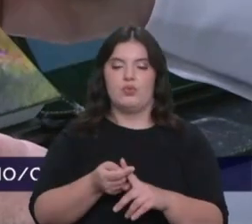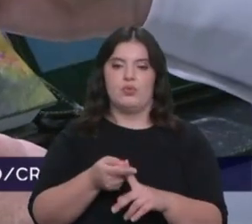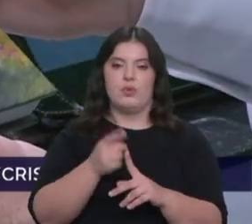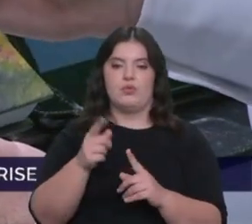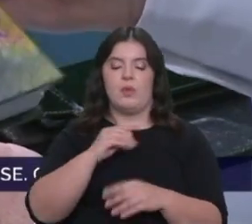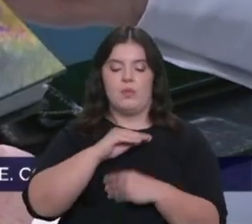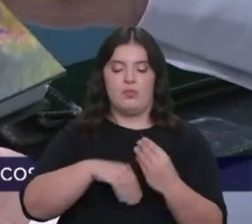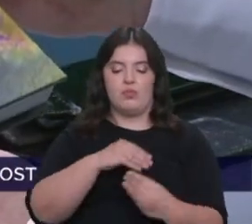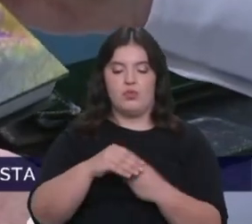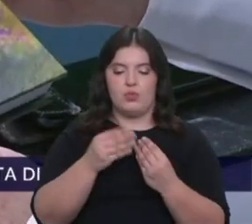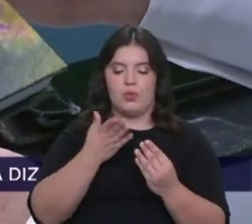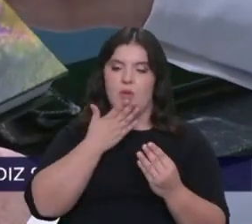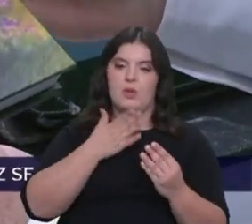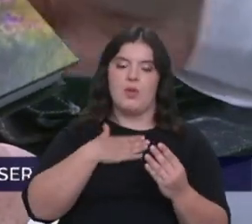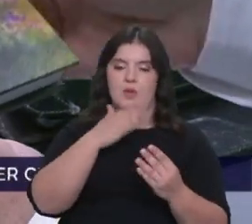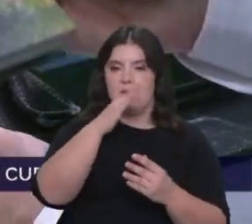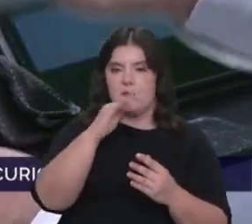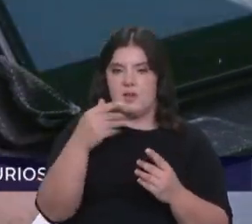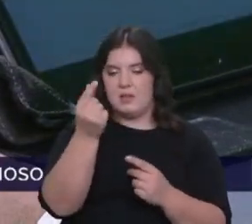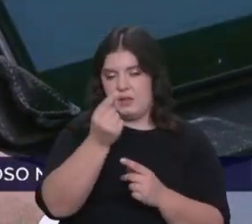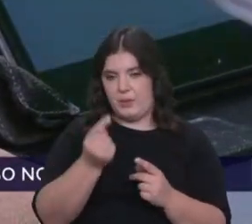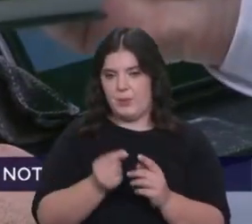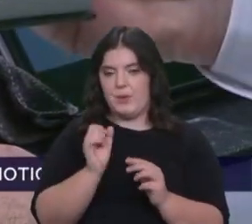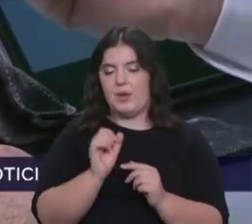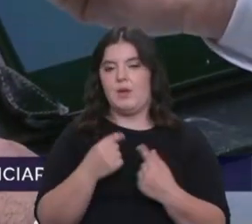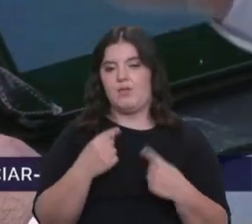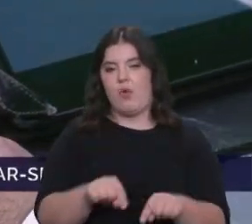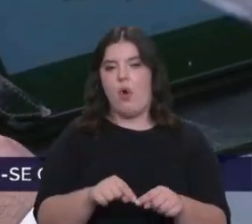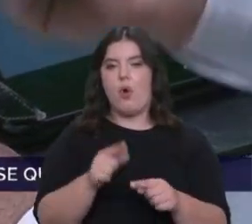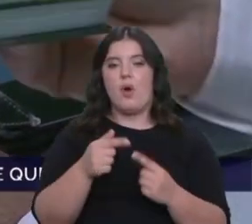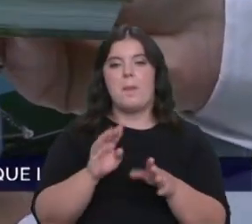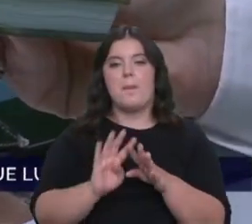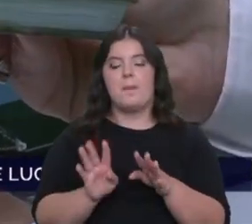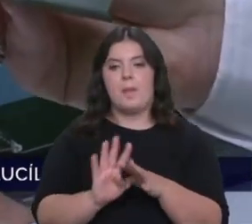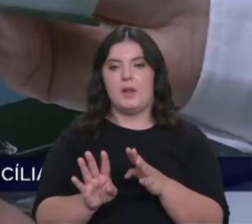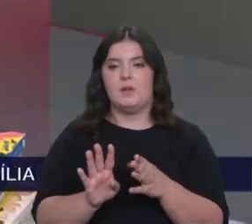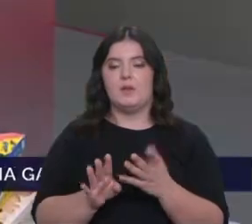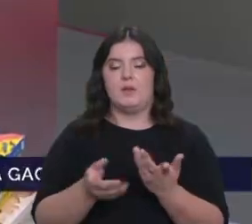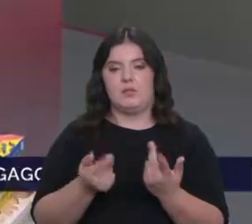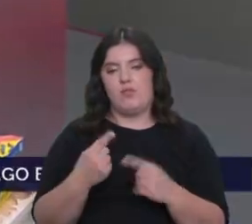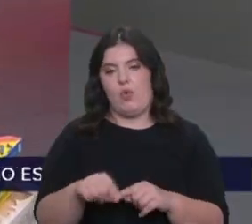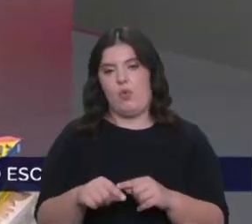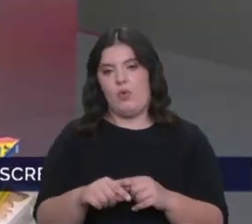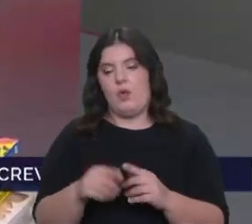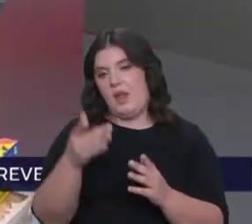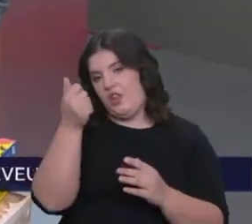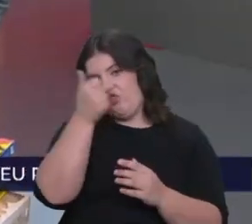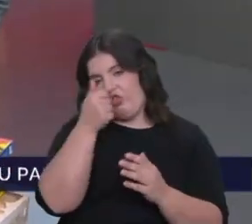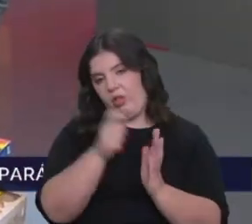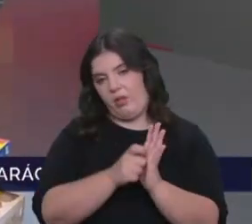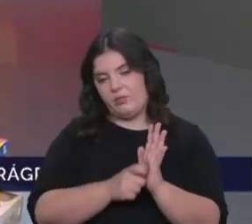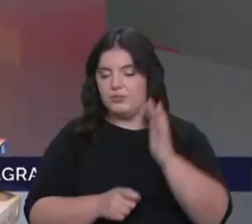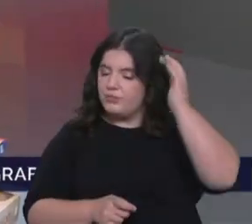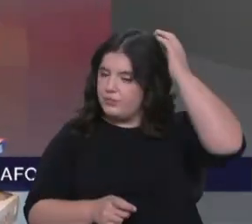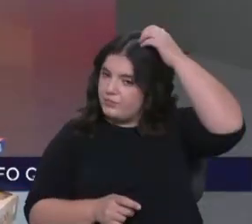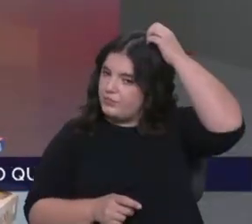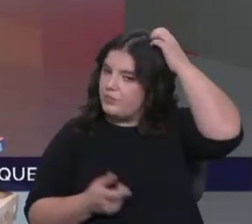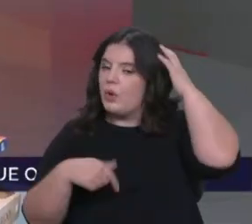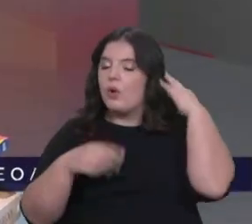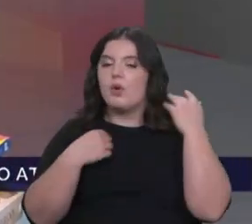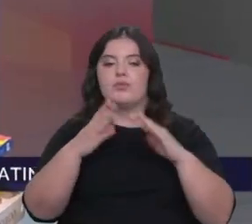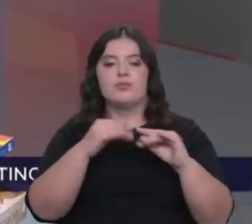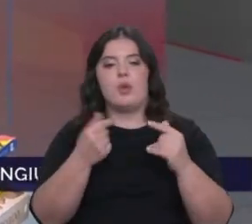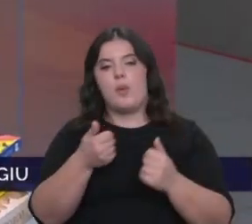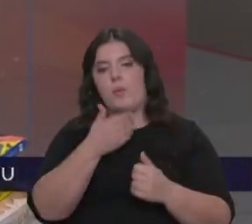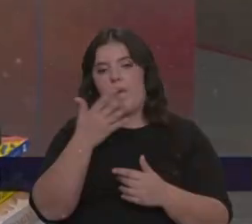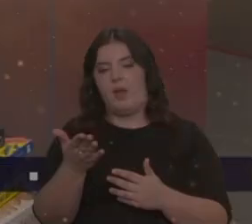mistura de ciência com ilustração, e olha, algo muito prático, como é, são, serão sempre, as agendas. Estamos conversados. Miguel Gonçalves,